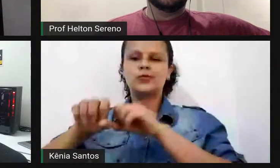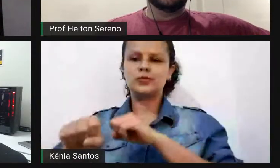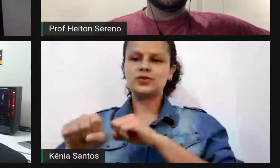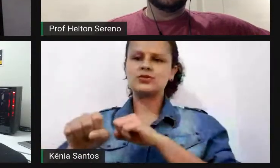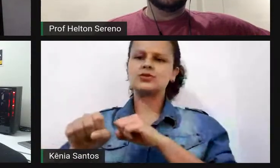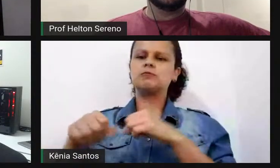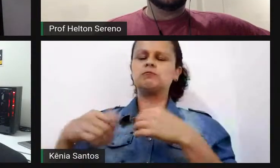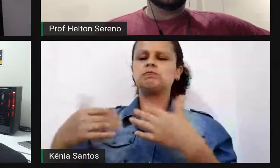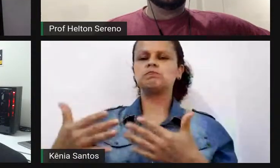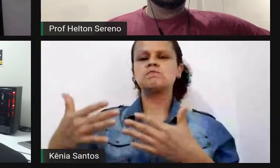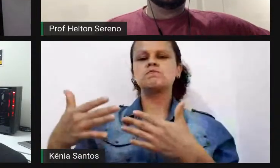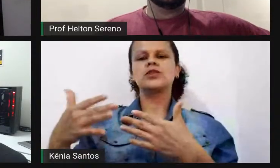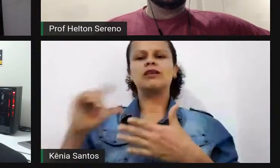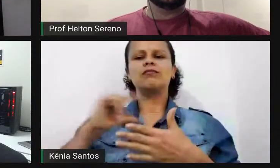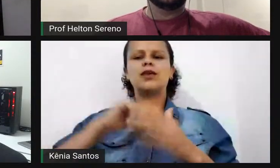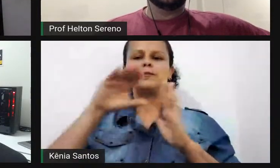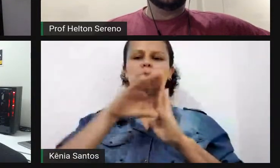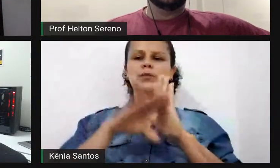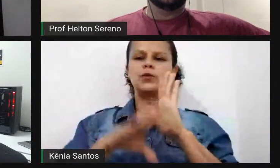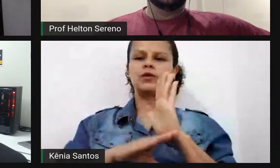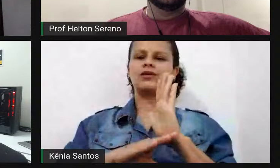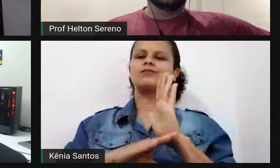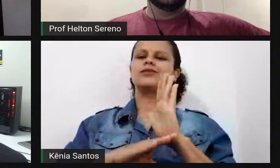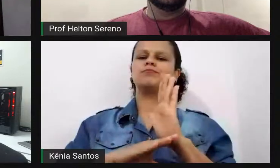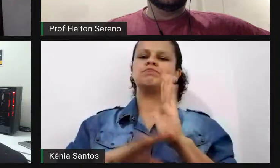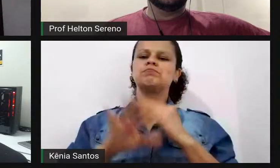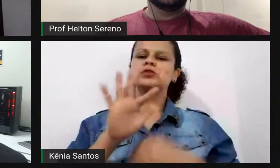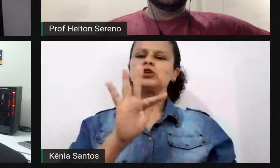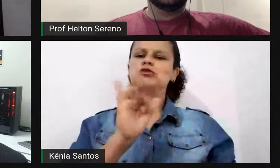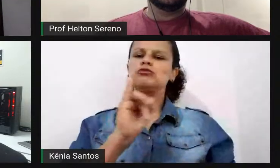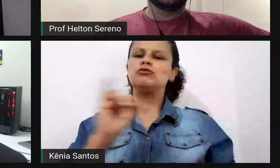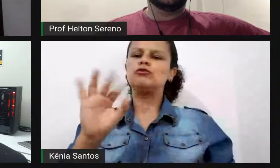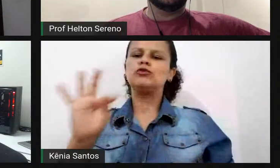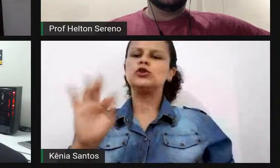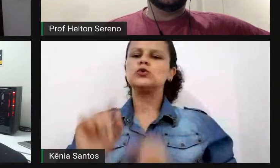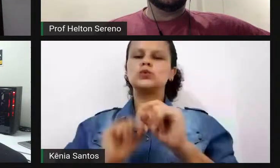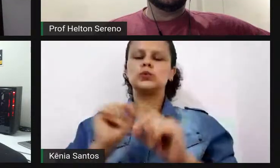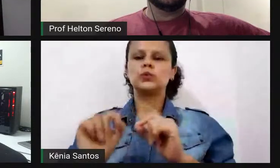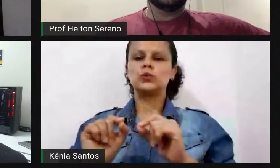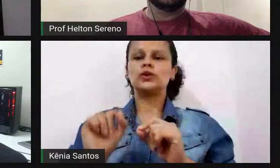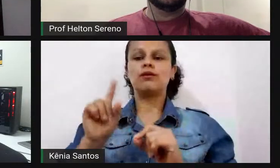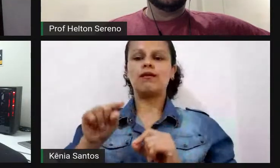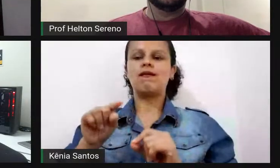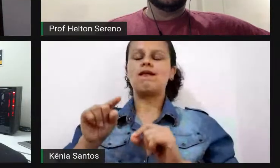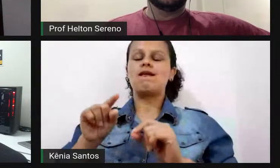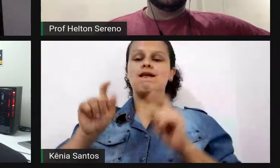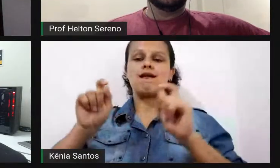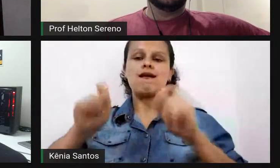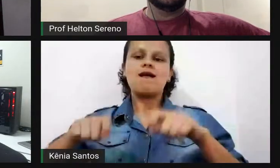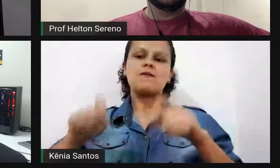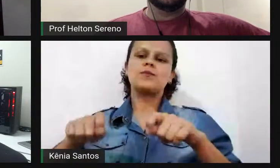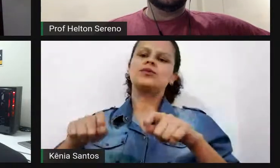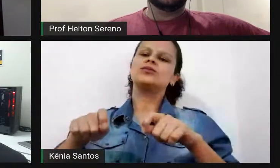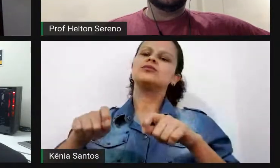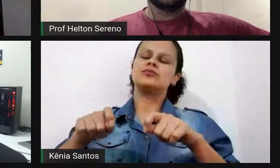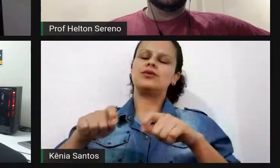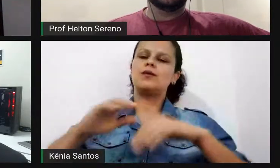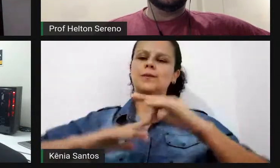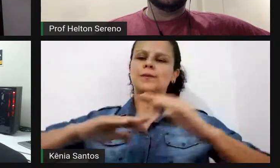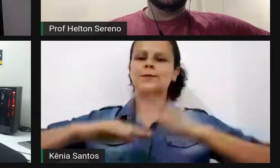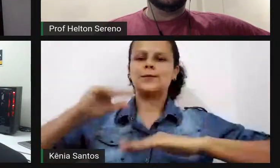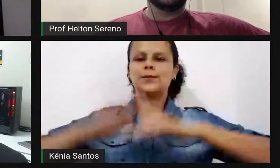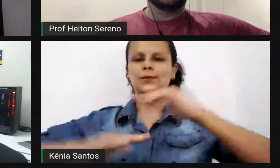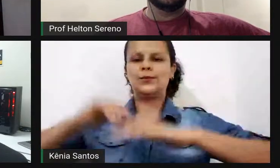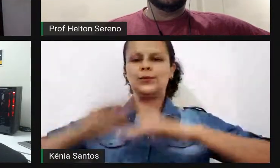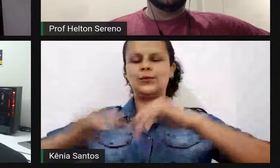desse programa, do FIT, era qualificar profissionais da rede federal, que, por sua vez, deveriam oferecer